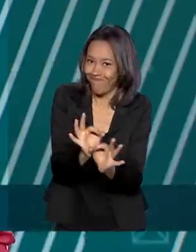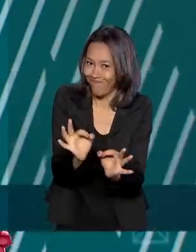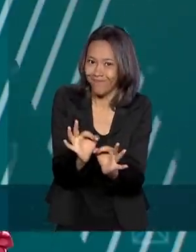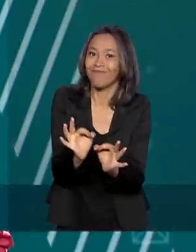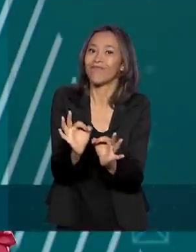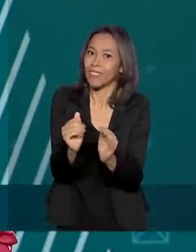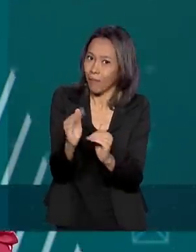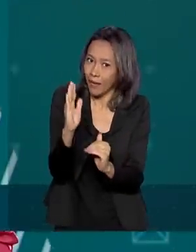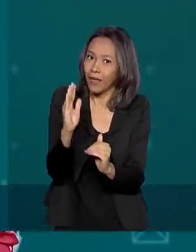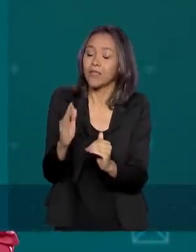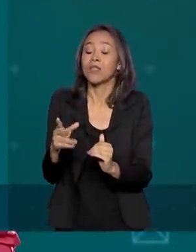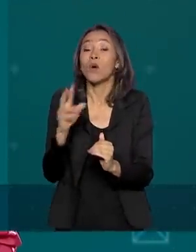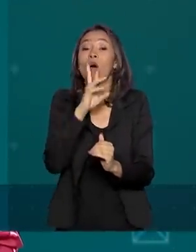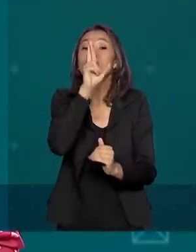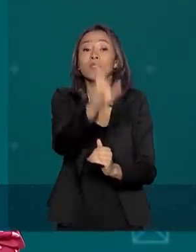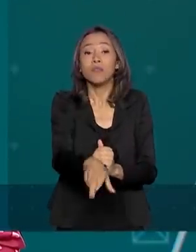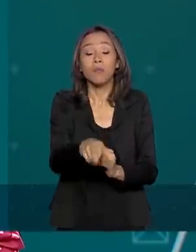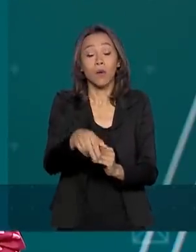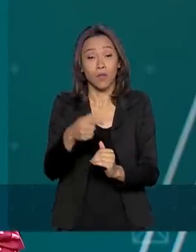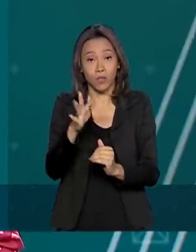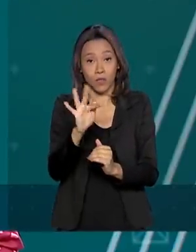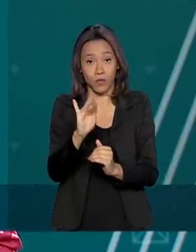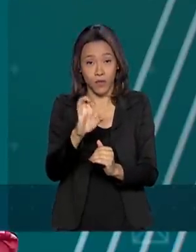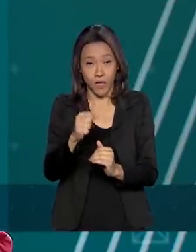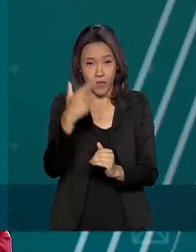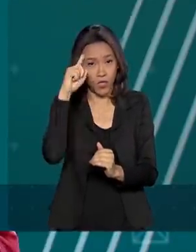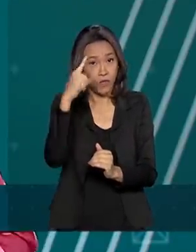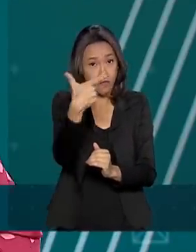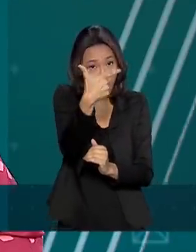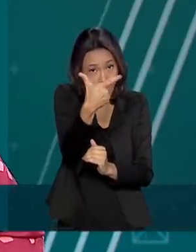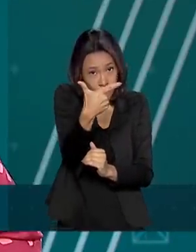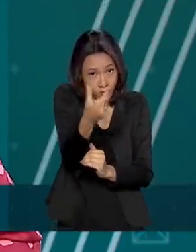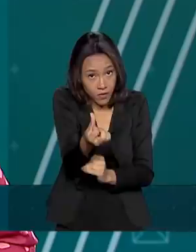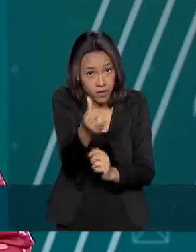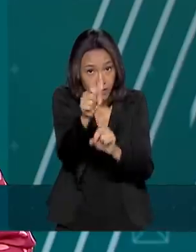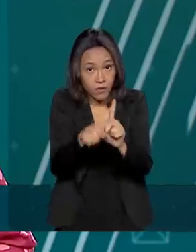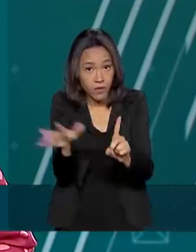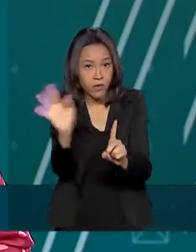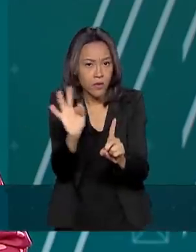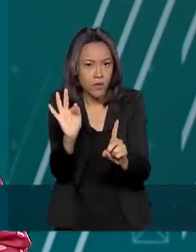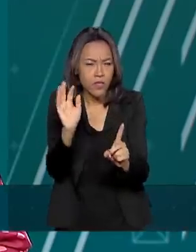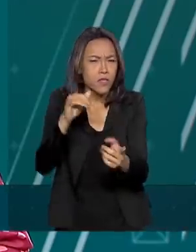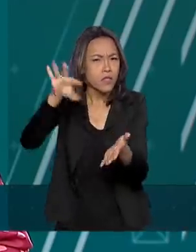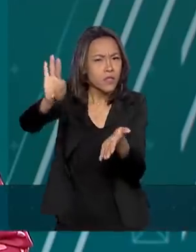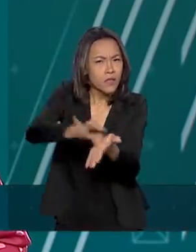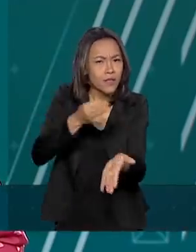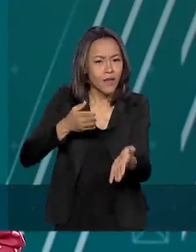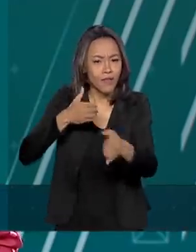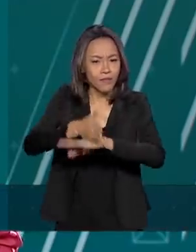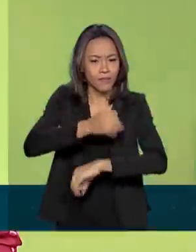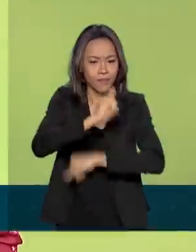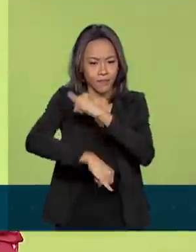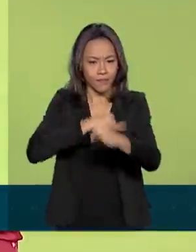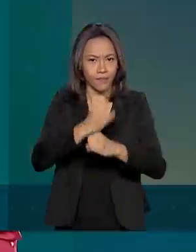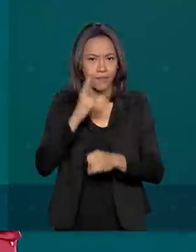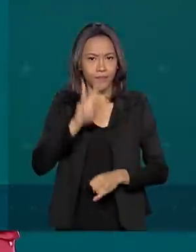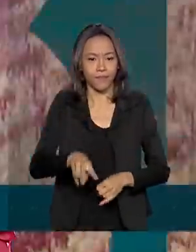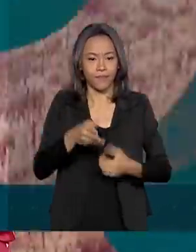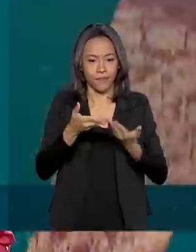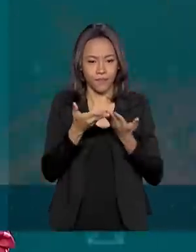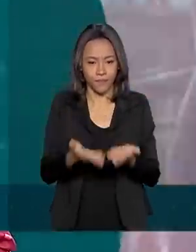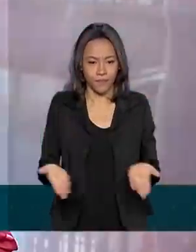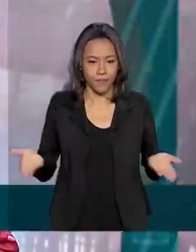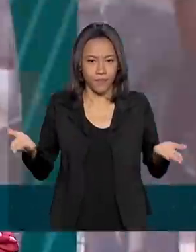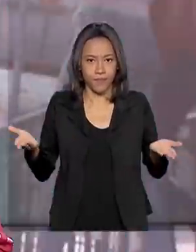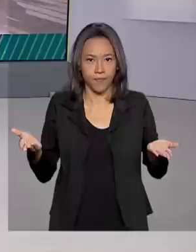resultado do FIES sai no dia 26 de fevereiro. Para fazer a inscrição, é só acessar fies.mec.gov